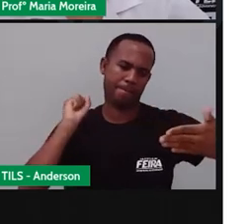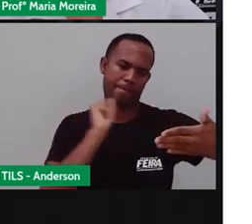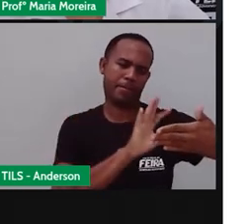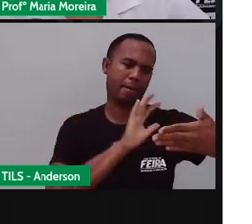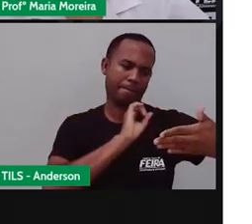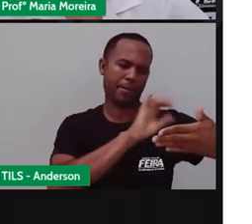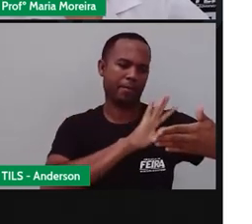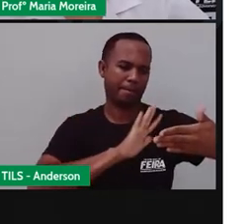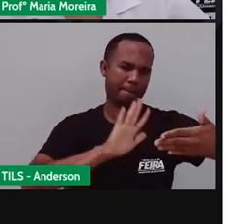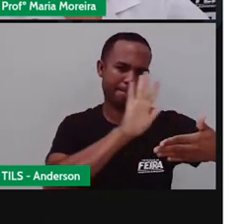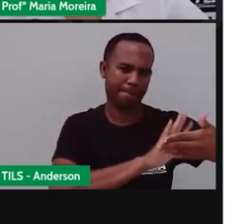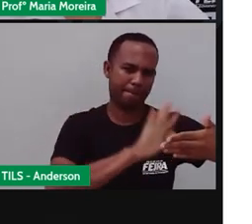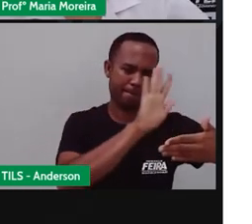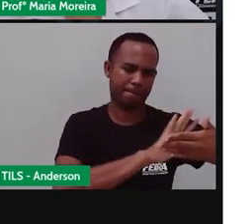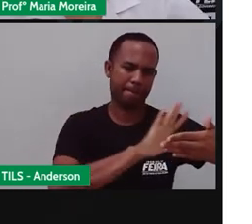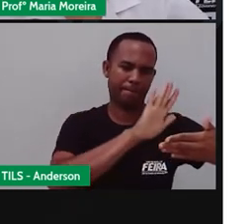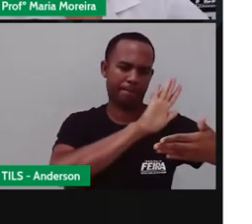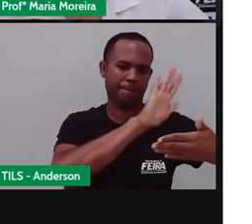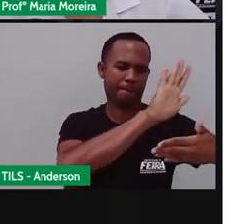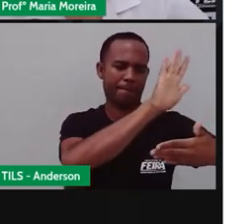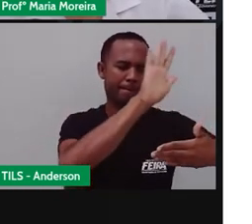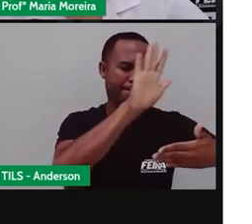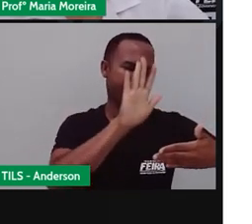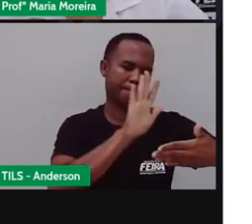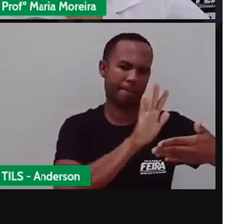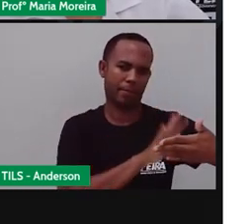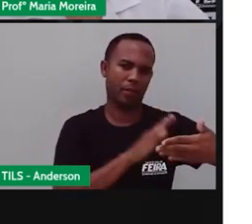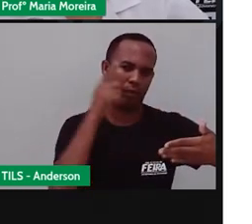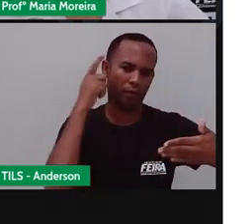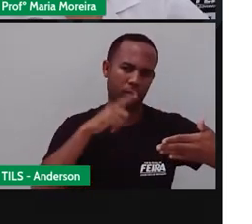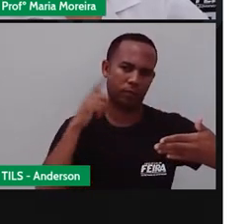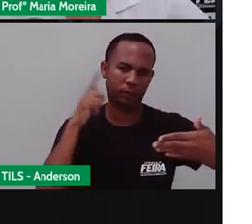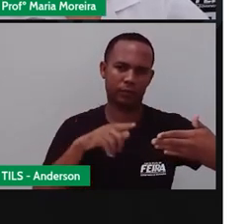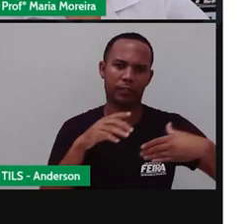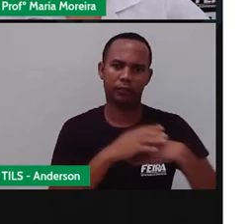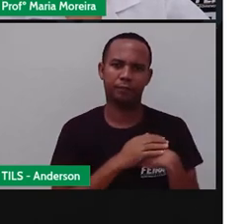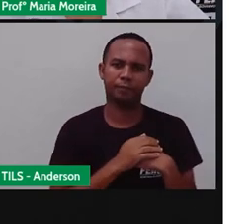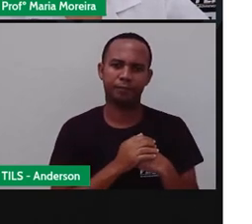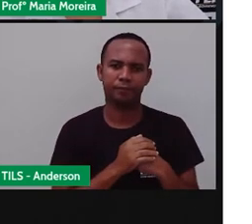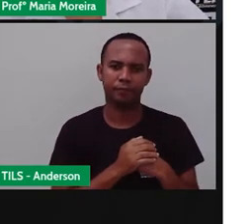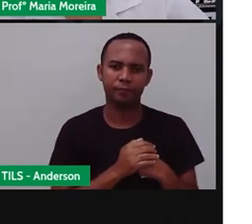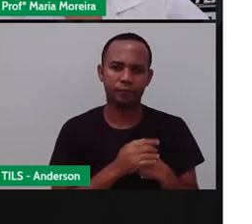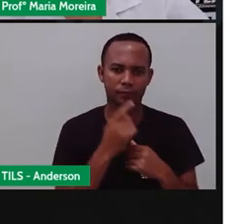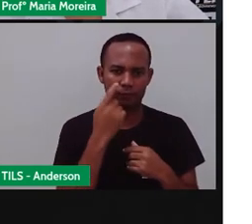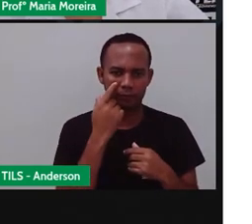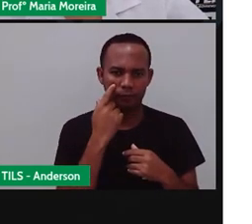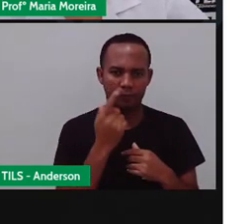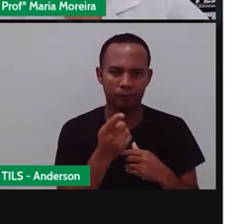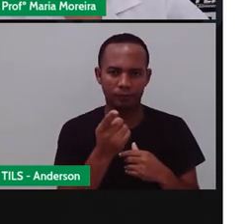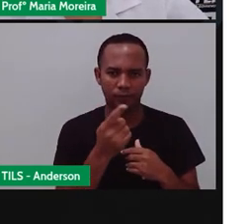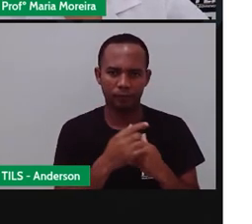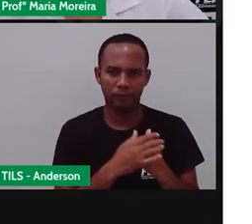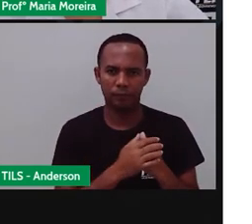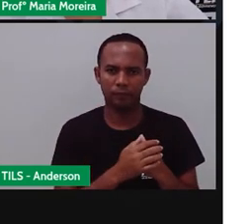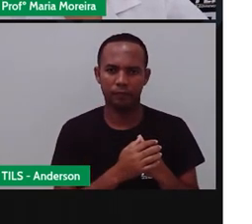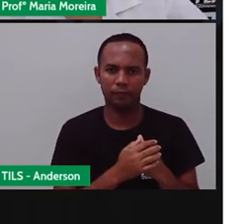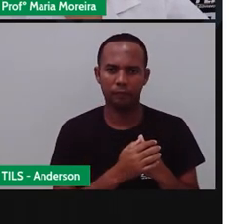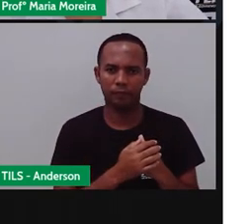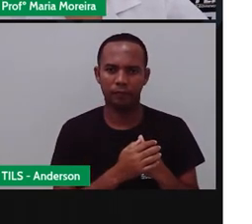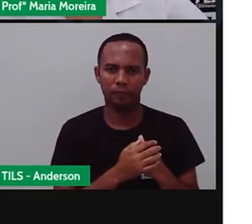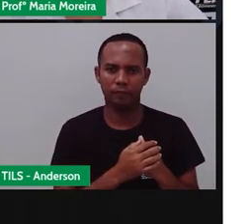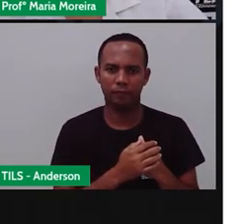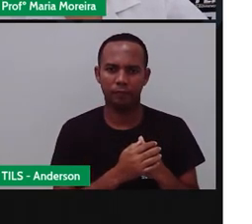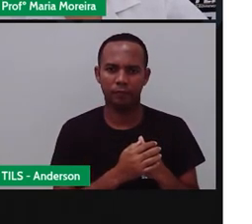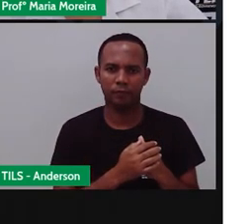barro, né? E vão formando o quê? As paredes. Mas, aqui nessa imagem, tá vendo aqui também? Ó,